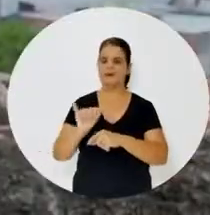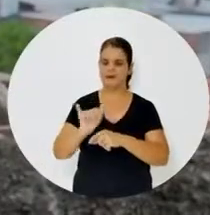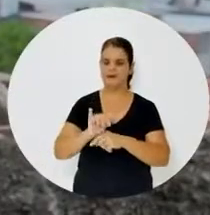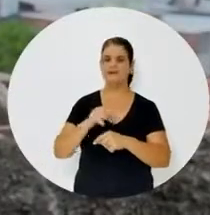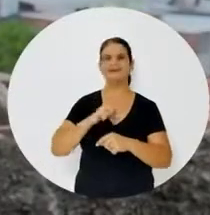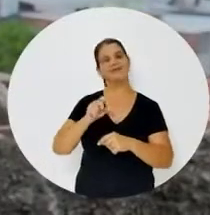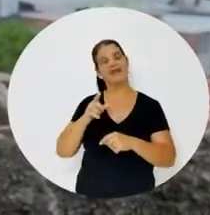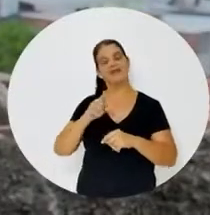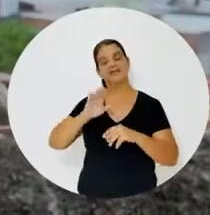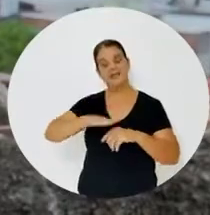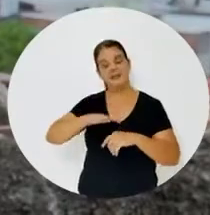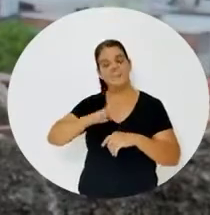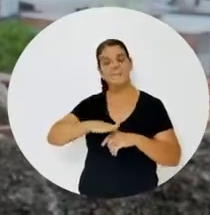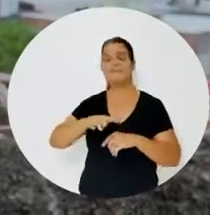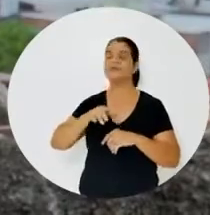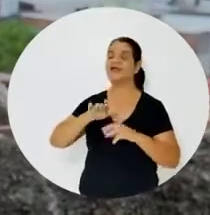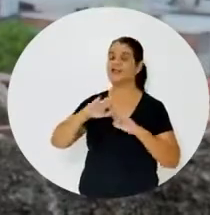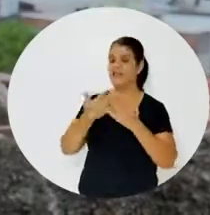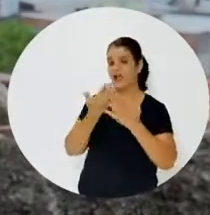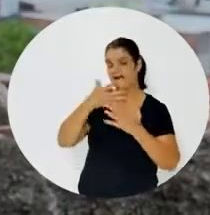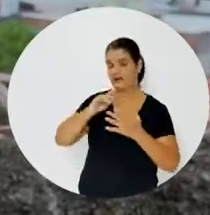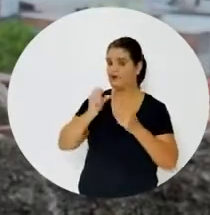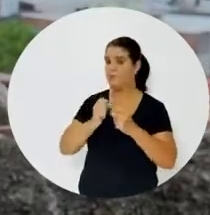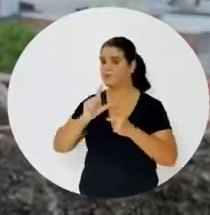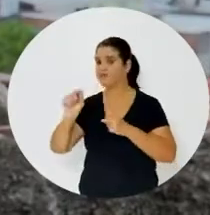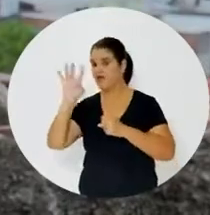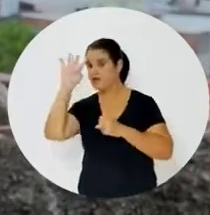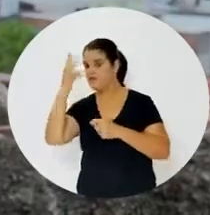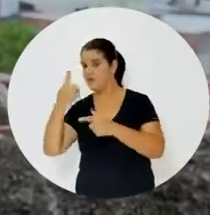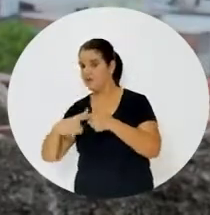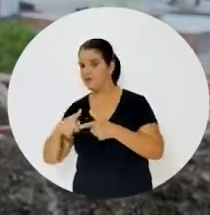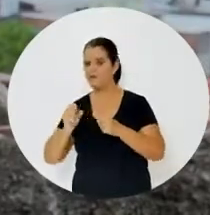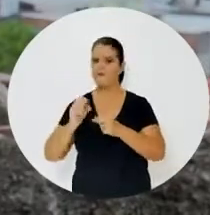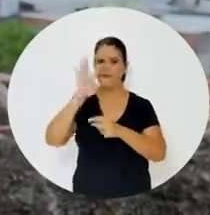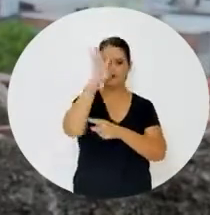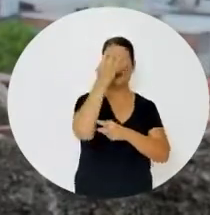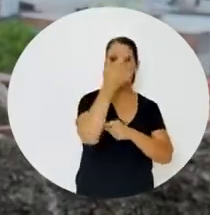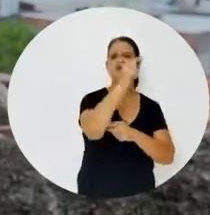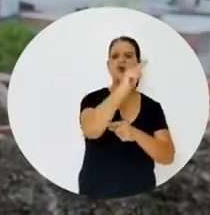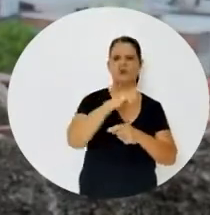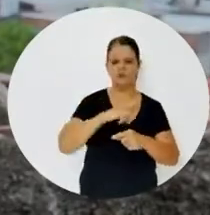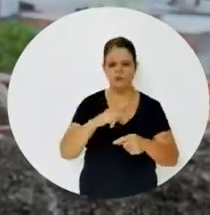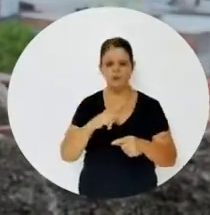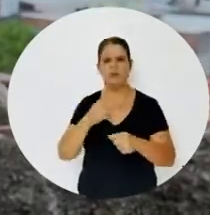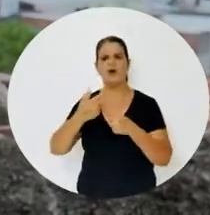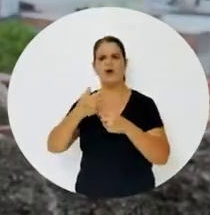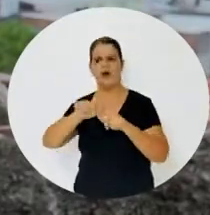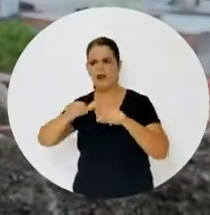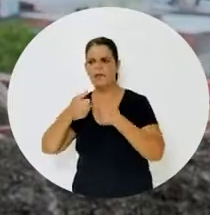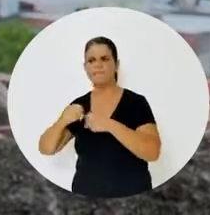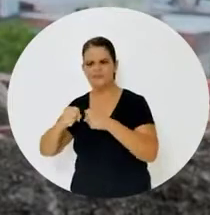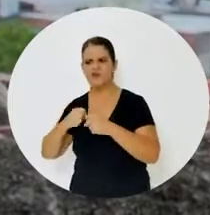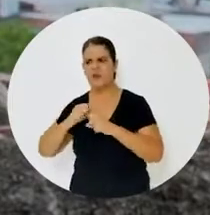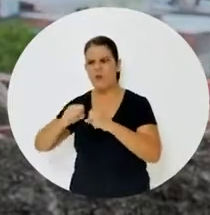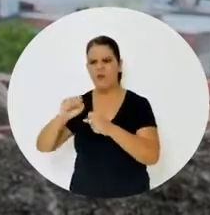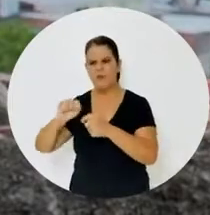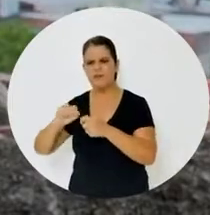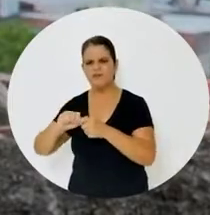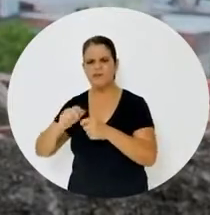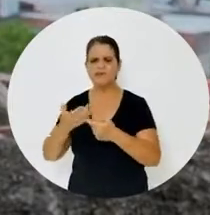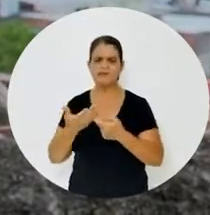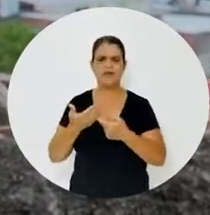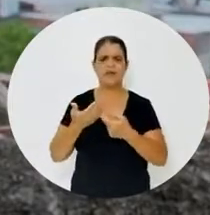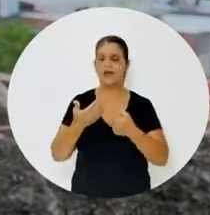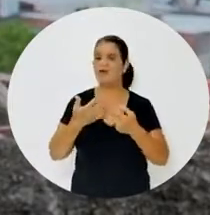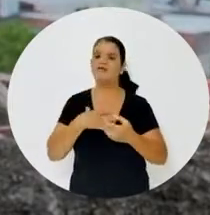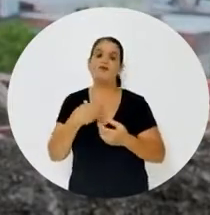Então esse menino na creche, eu posso ir ali resolver um problema? Posso ir ali resolver outro? Tem que aparecer uma faxina, eu corro pra fazer. Não me preocupo em